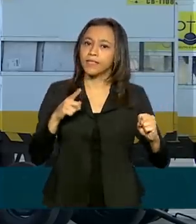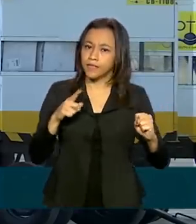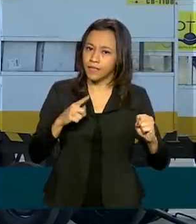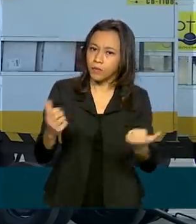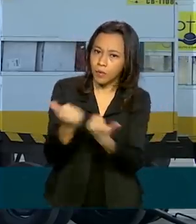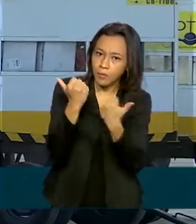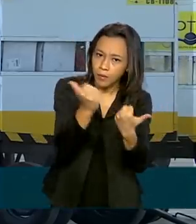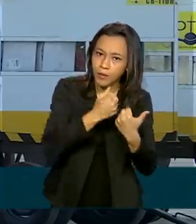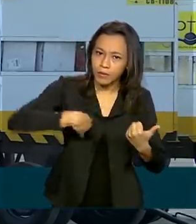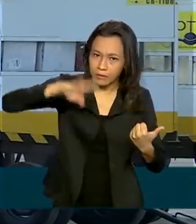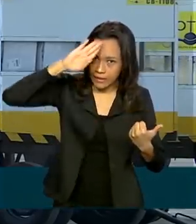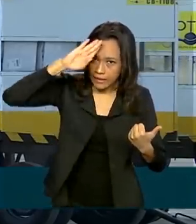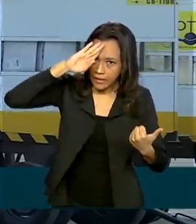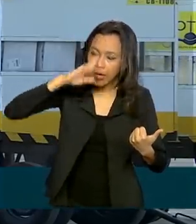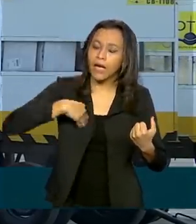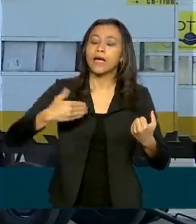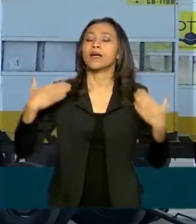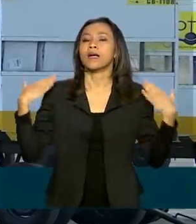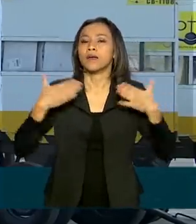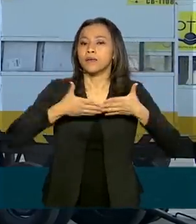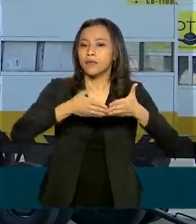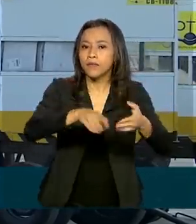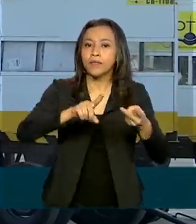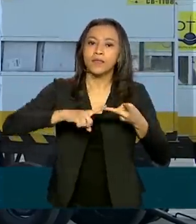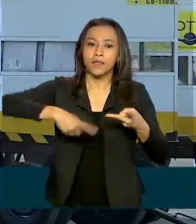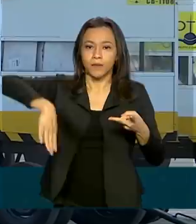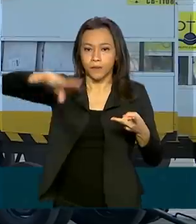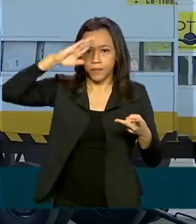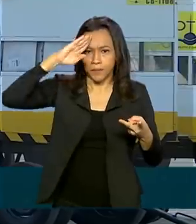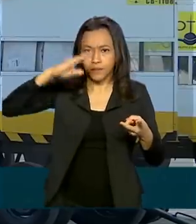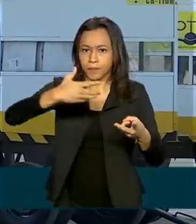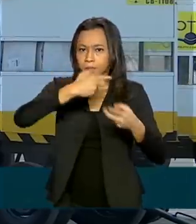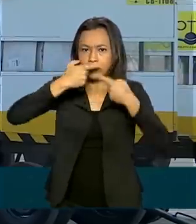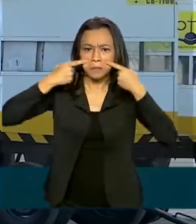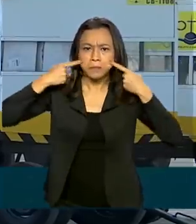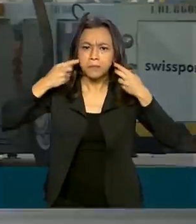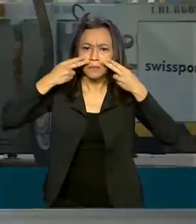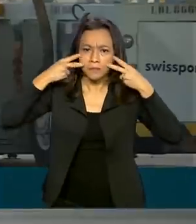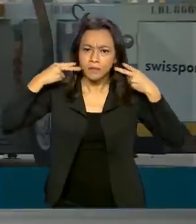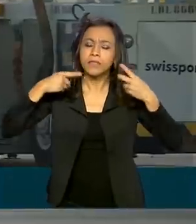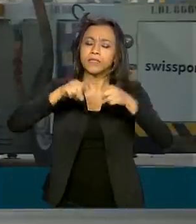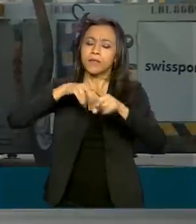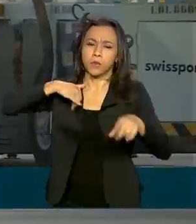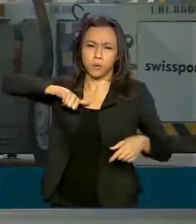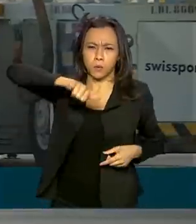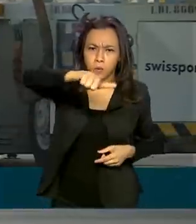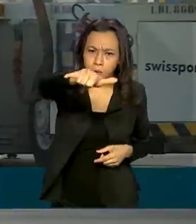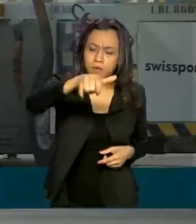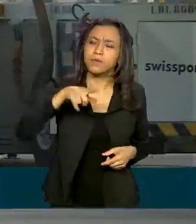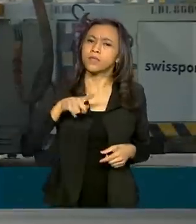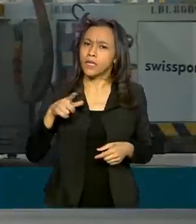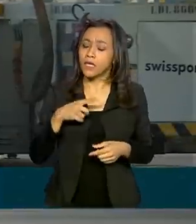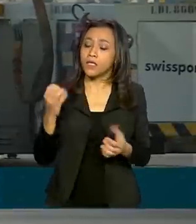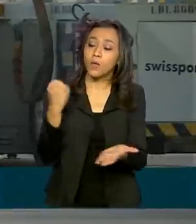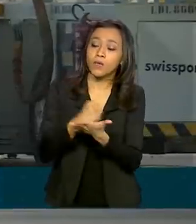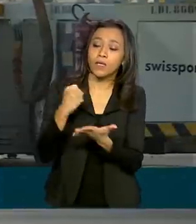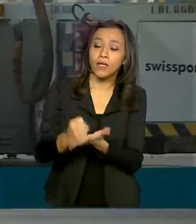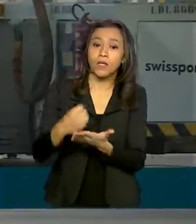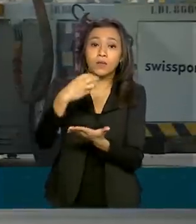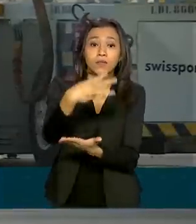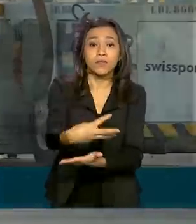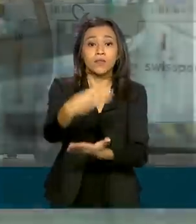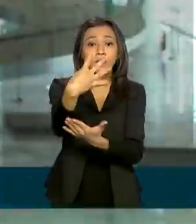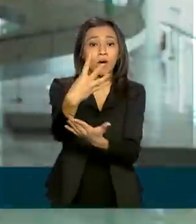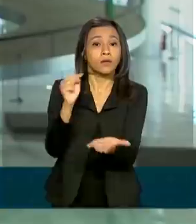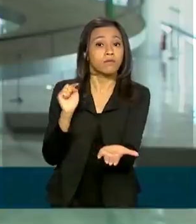Forças Armadas. Marinha, Exército e Aeronáutica têm empregado diariamente até 34 mil militares nesse